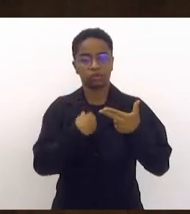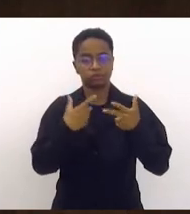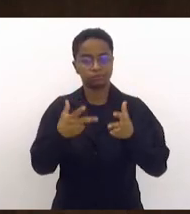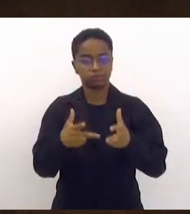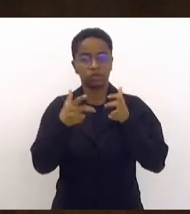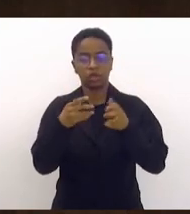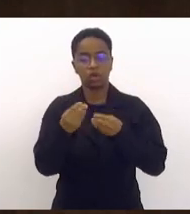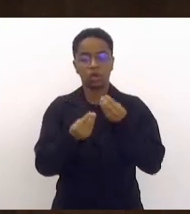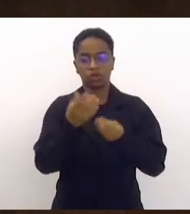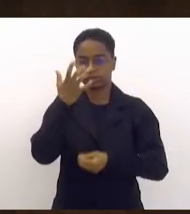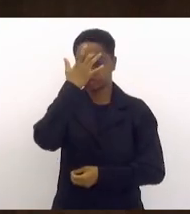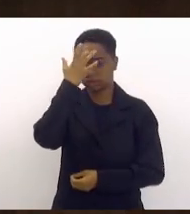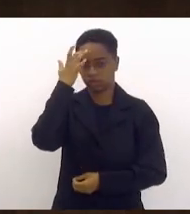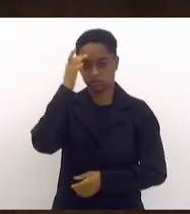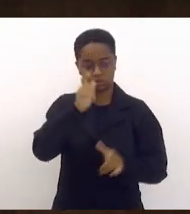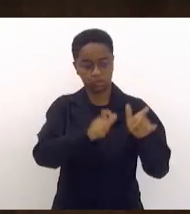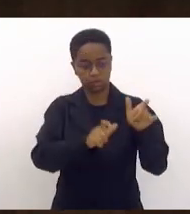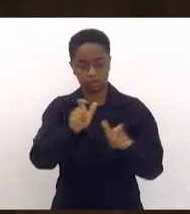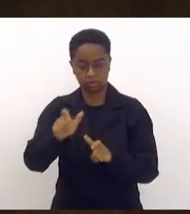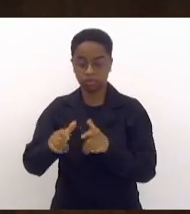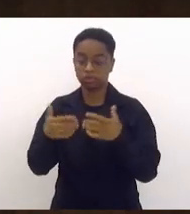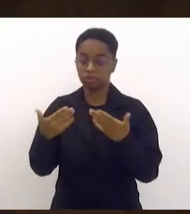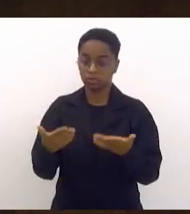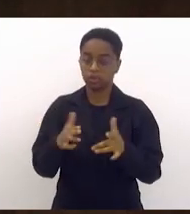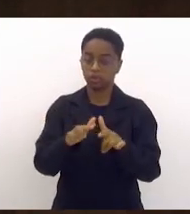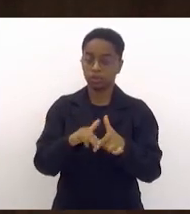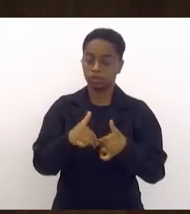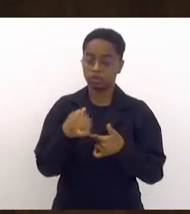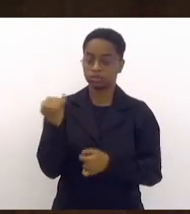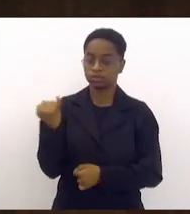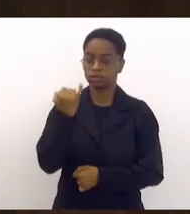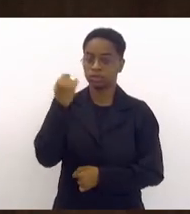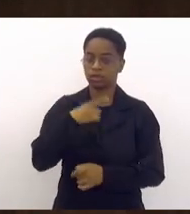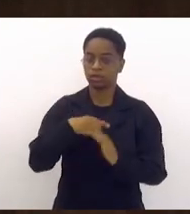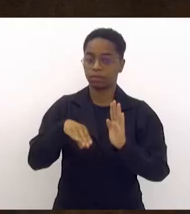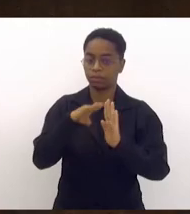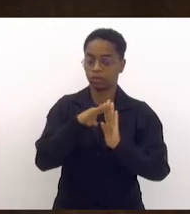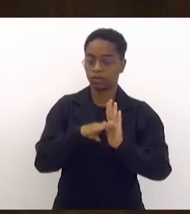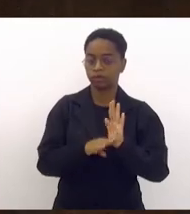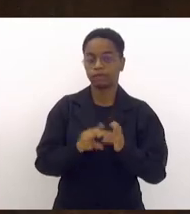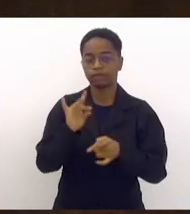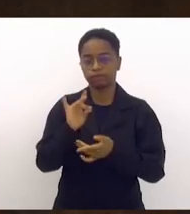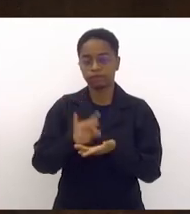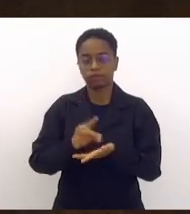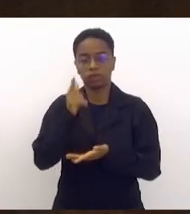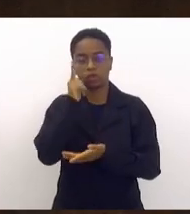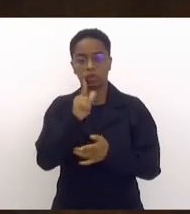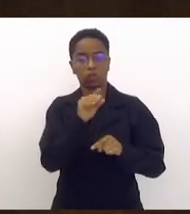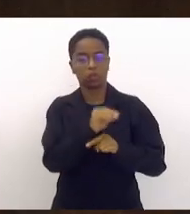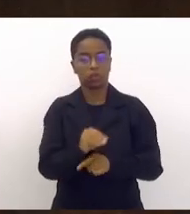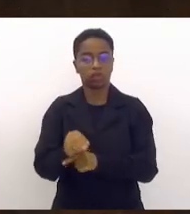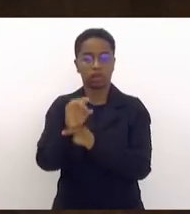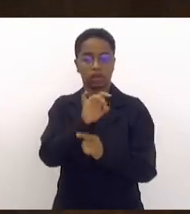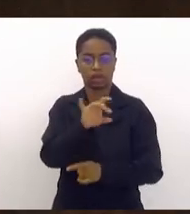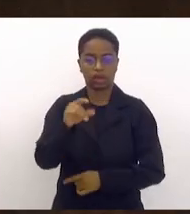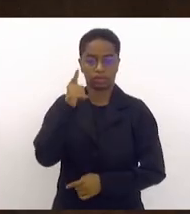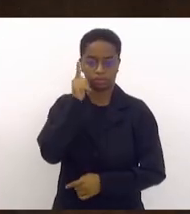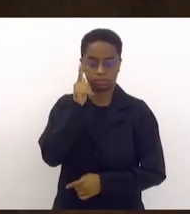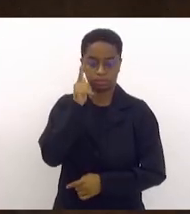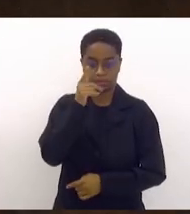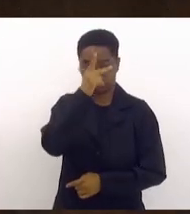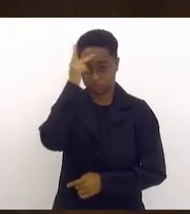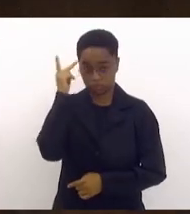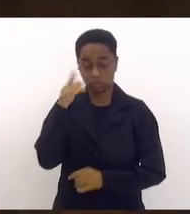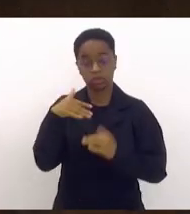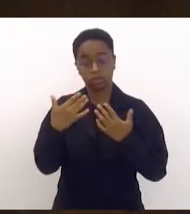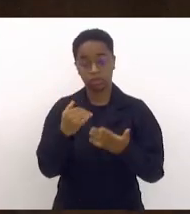mental das pessoas, por isso a necessidade de se ter um programa que, de fato, cuide das pessoas. Então, é primordial que,